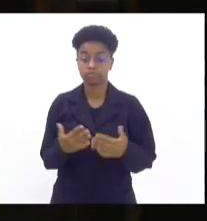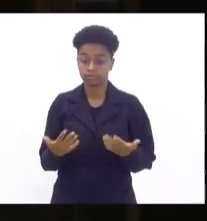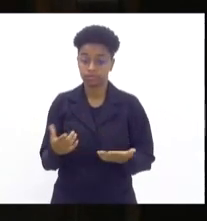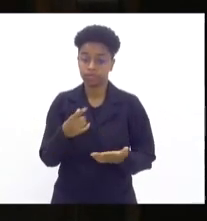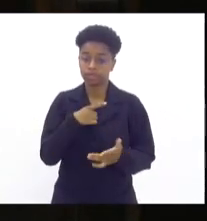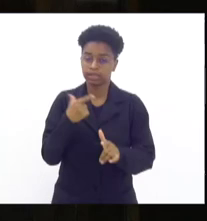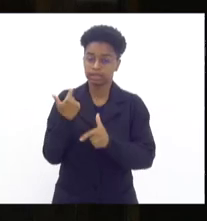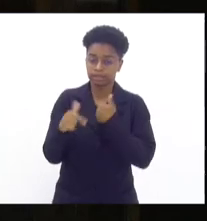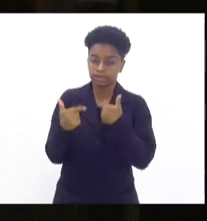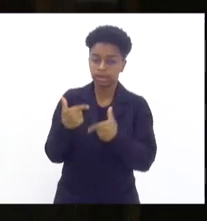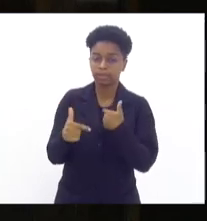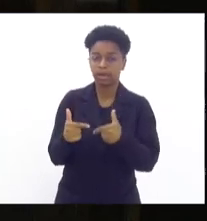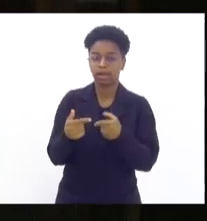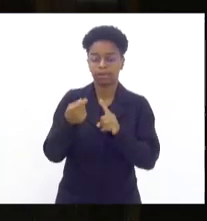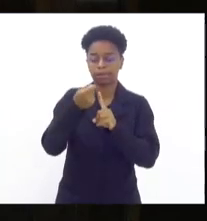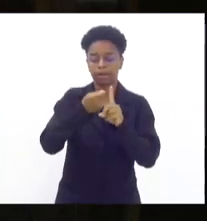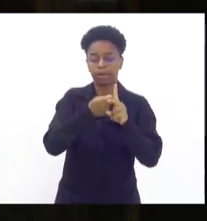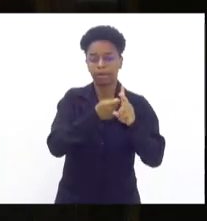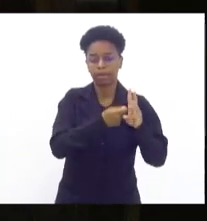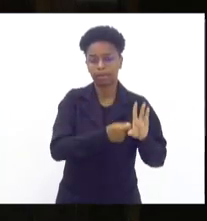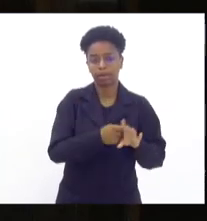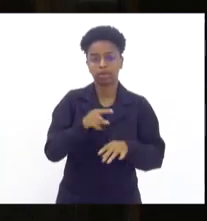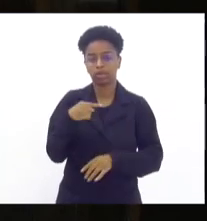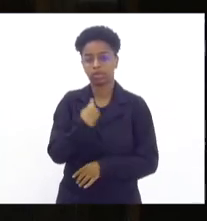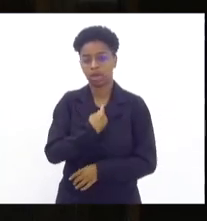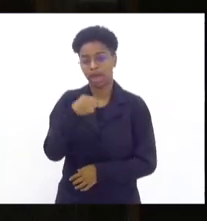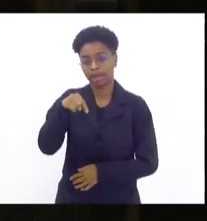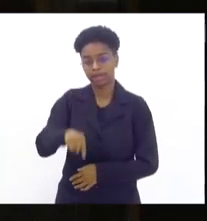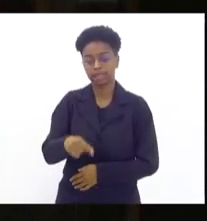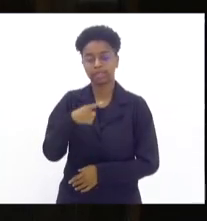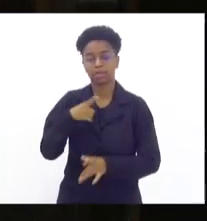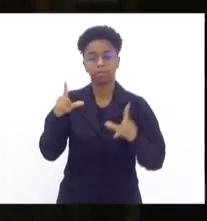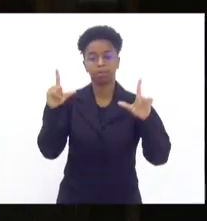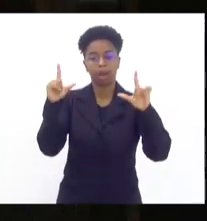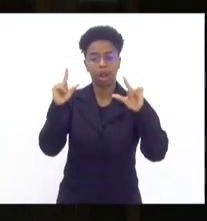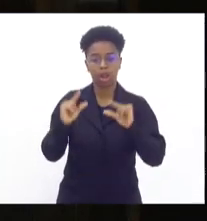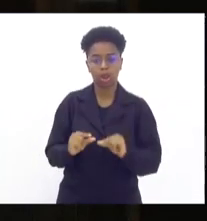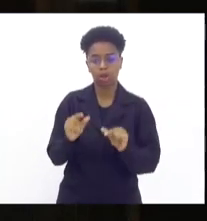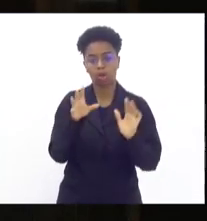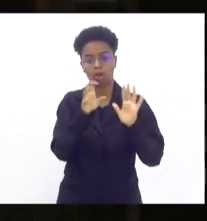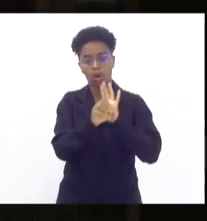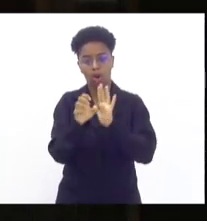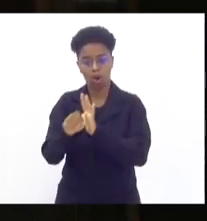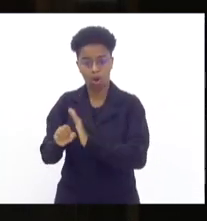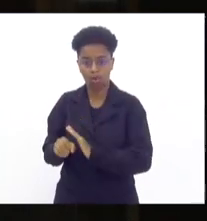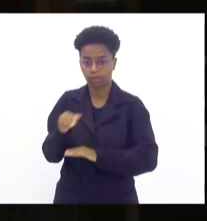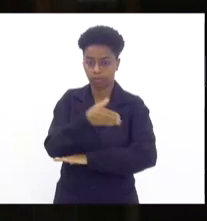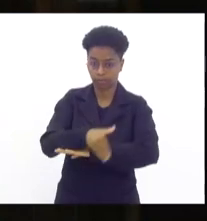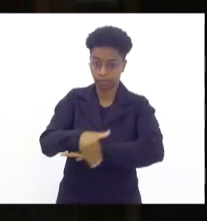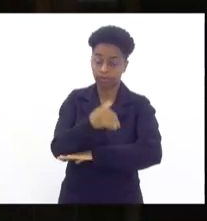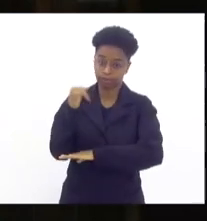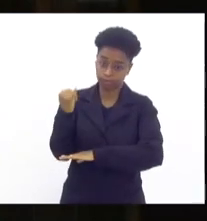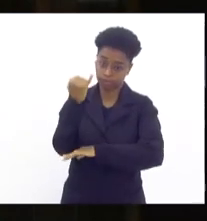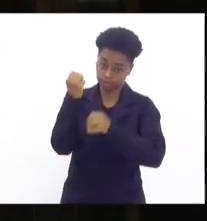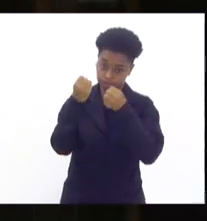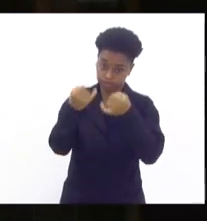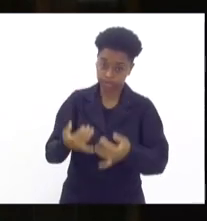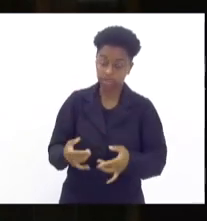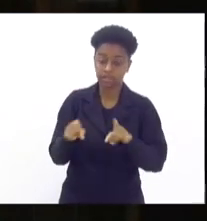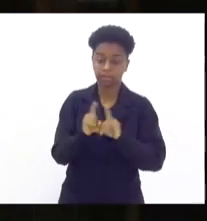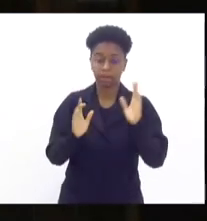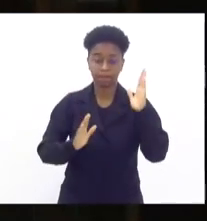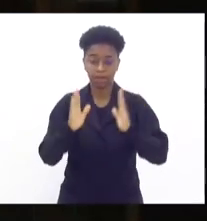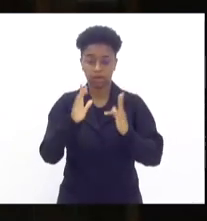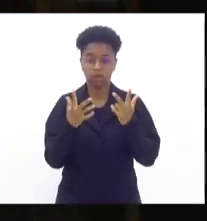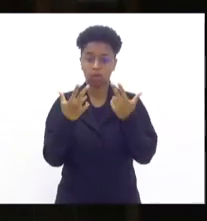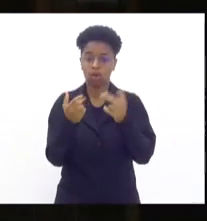desses meses que a gente vem para cá, nós temos uma redução no roubo de rua, é importante falar, do mesmo período